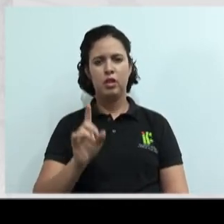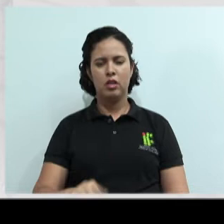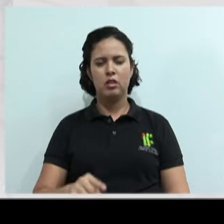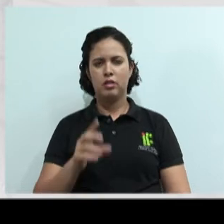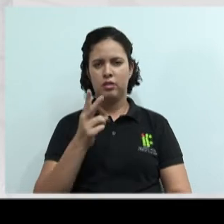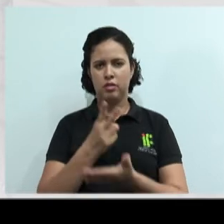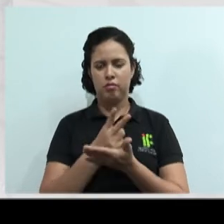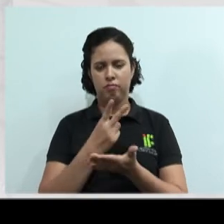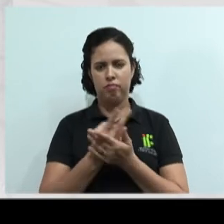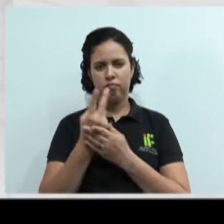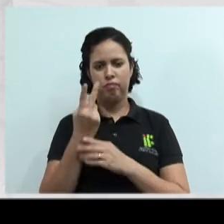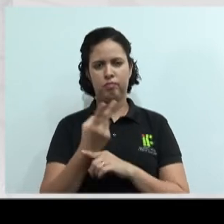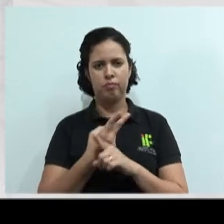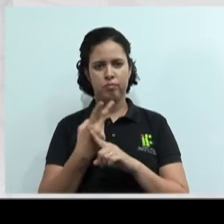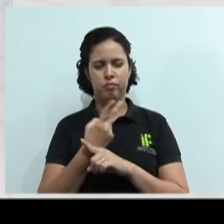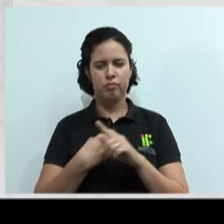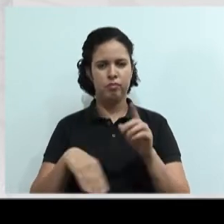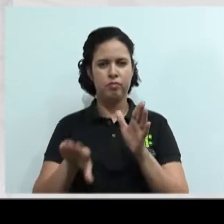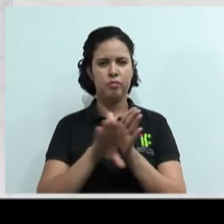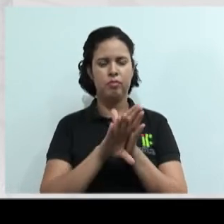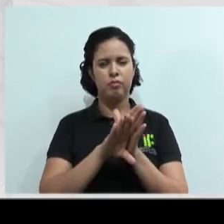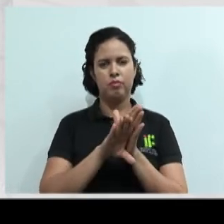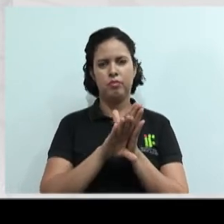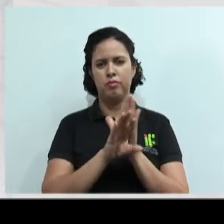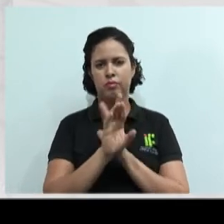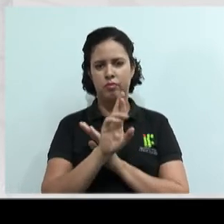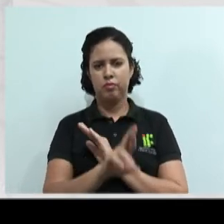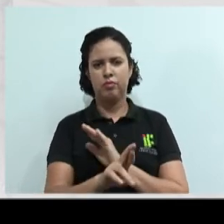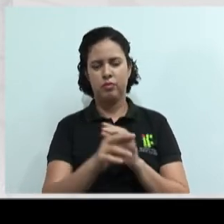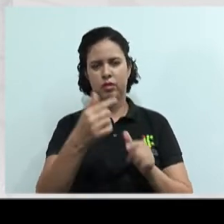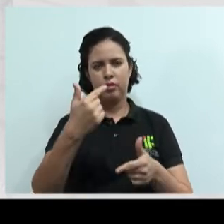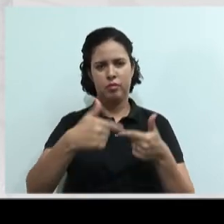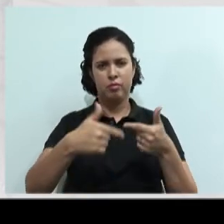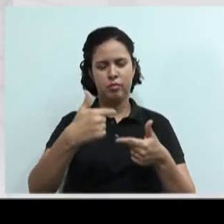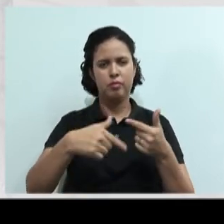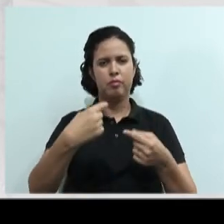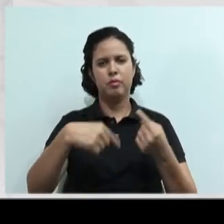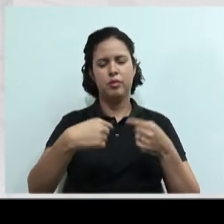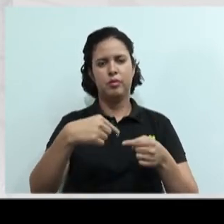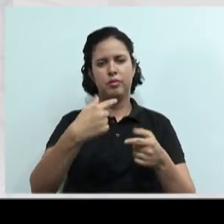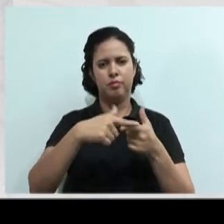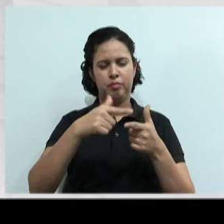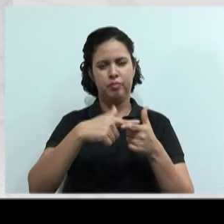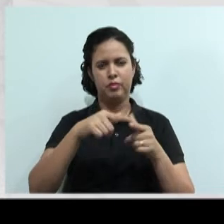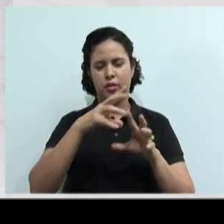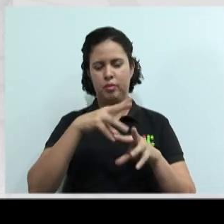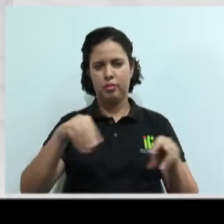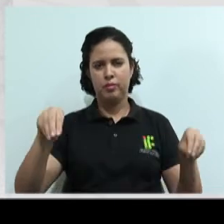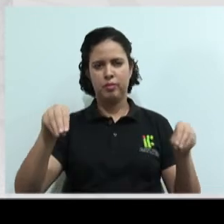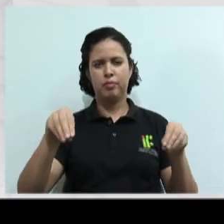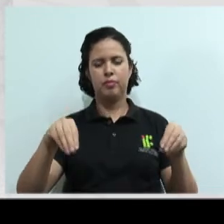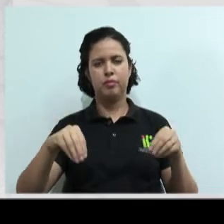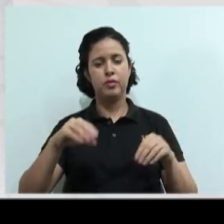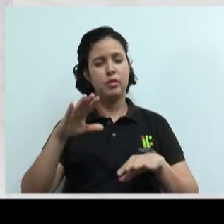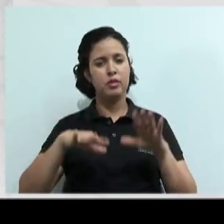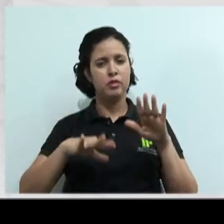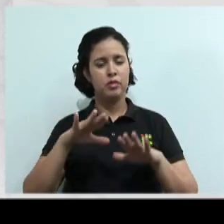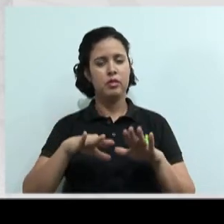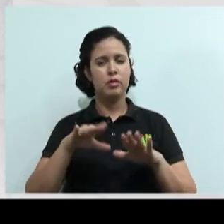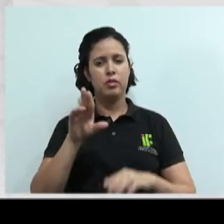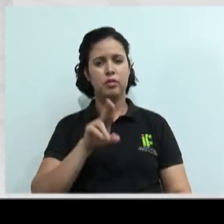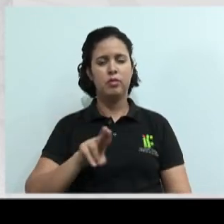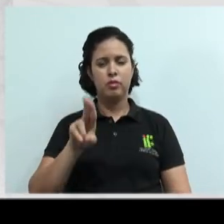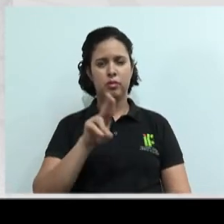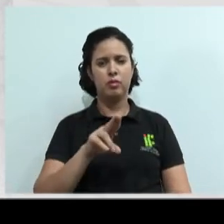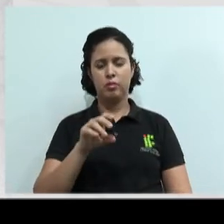sempre chegar logo na resolução desse conflito, na resolução da negociação. E, muitas das vezes, ele utiliza